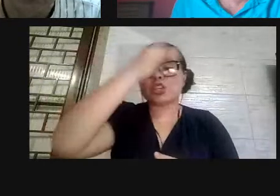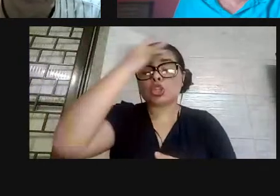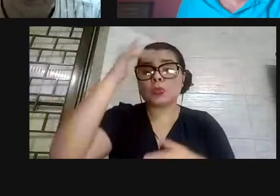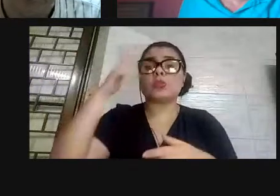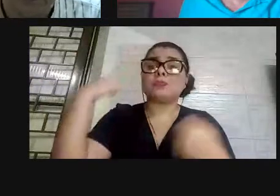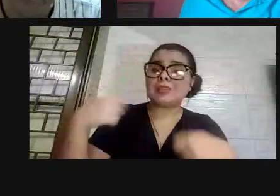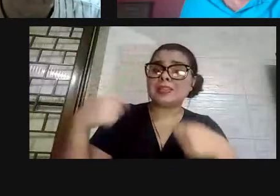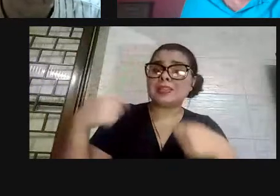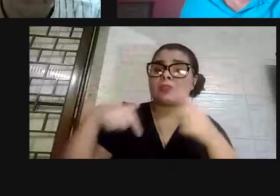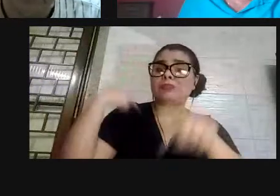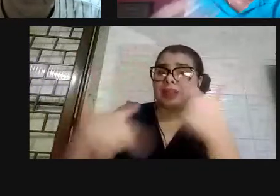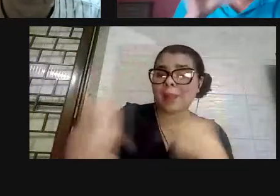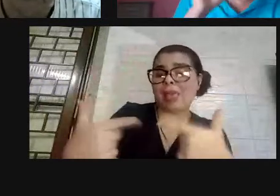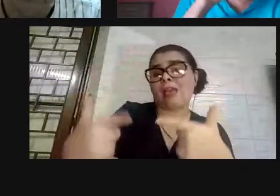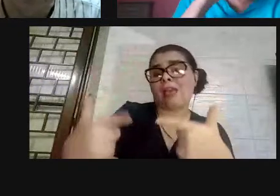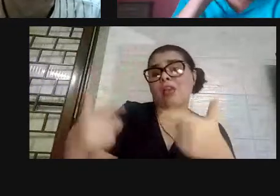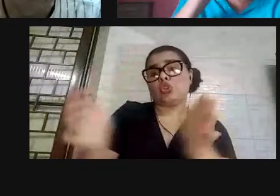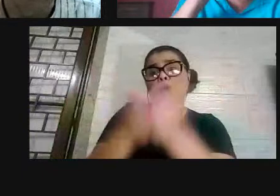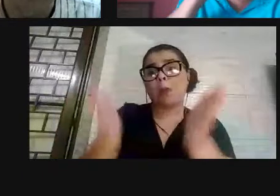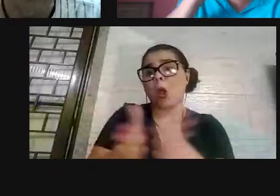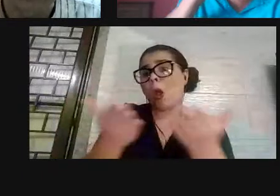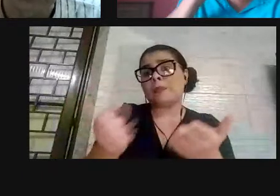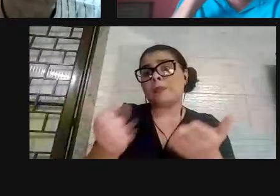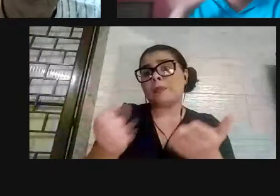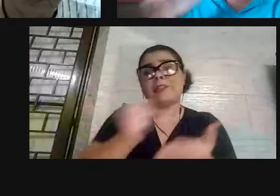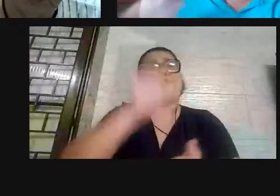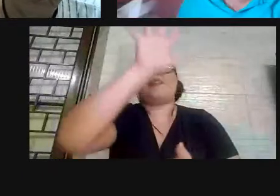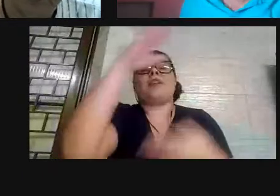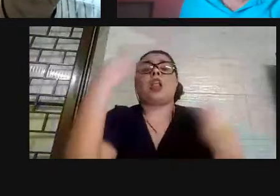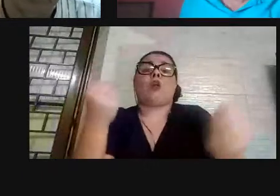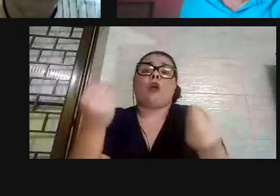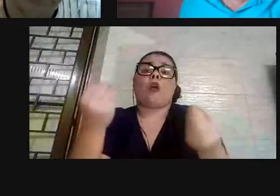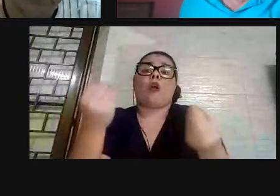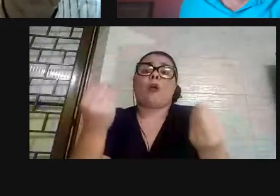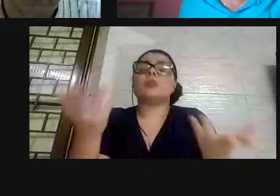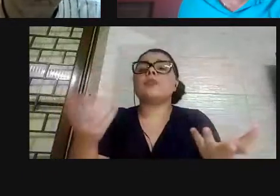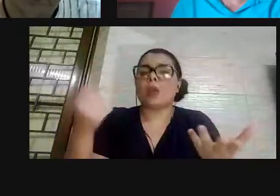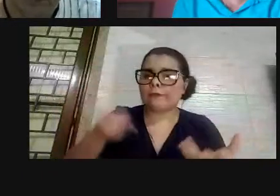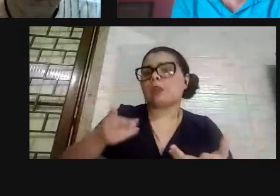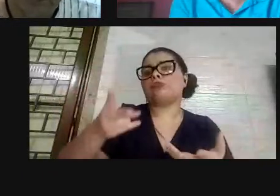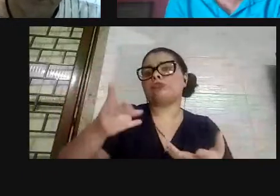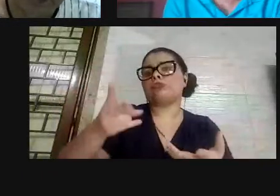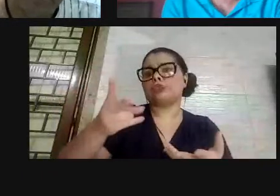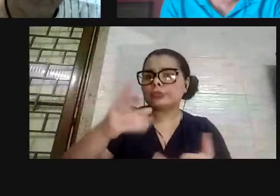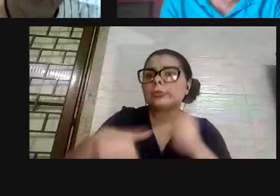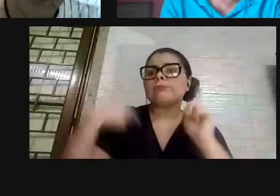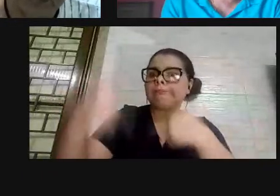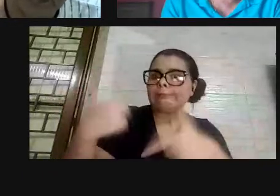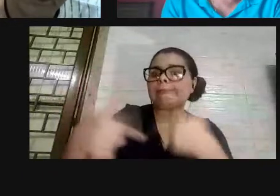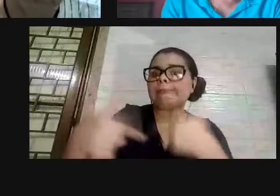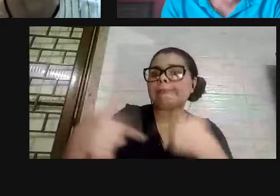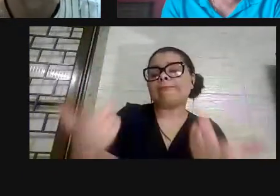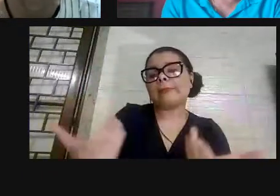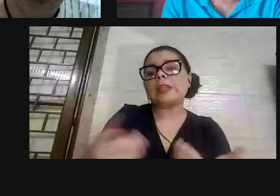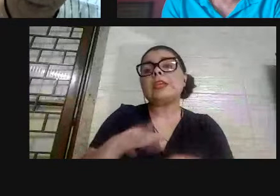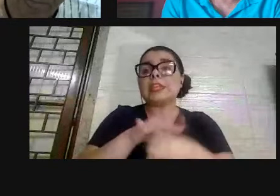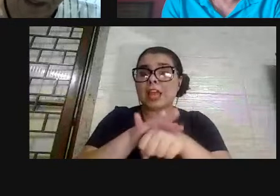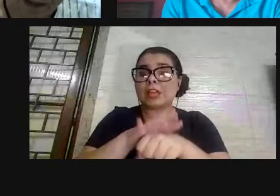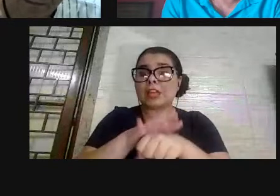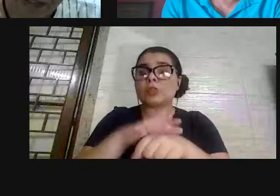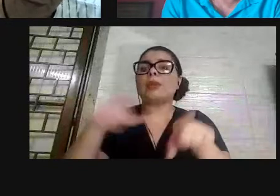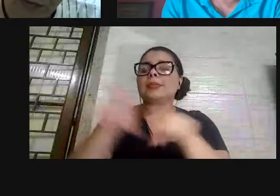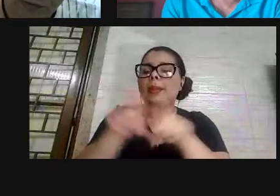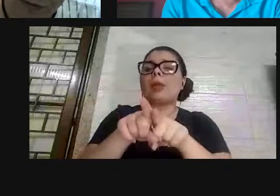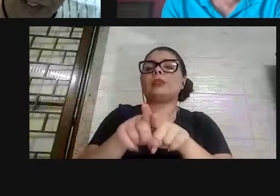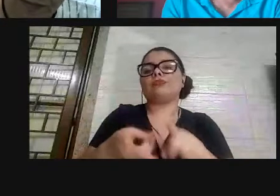sobreviver, os pobres das favelas, nos guetos, vão continuar circulando, e o vírus vai continuar circulando, então, é mais do que nunca ação do